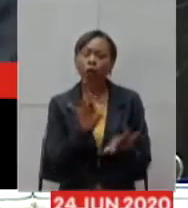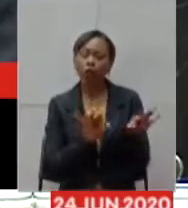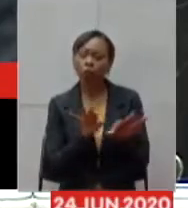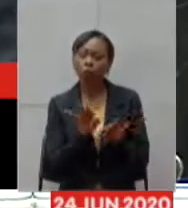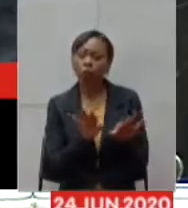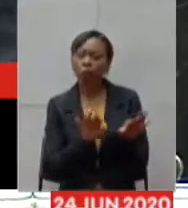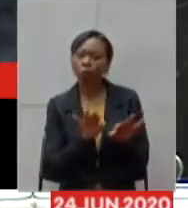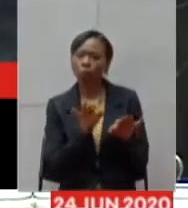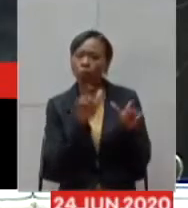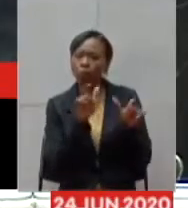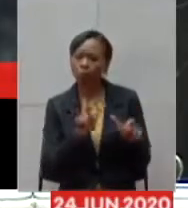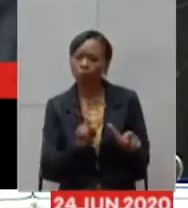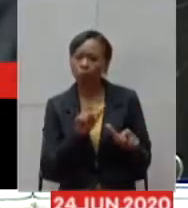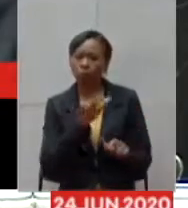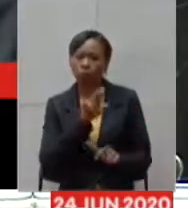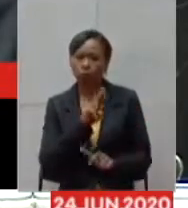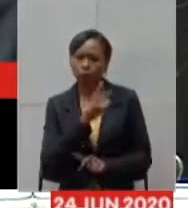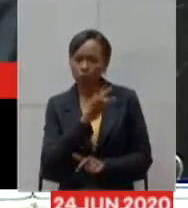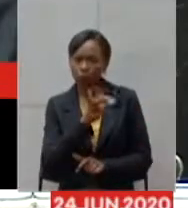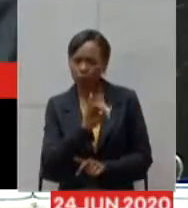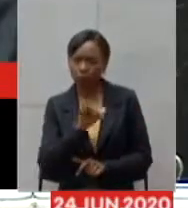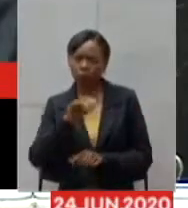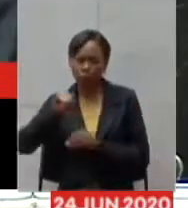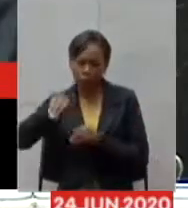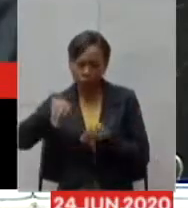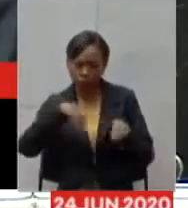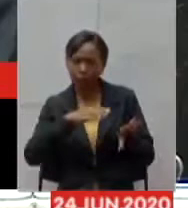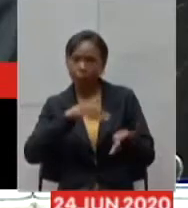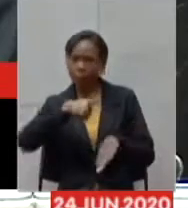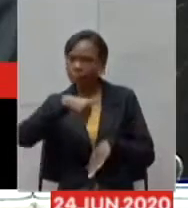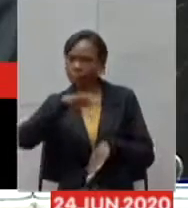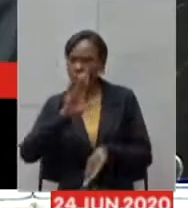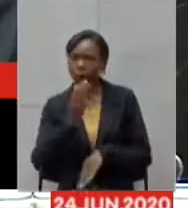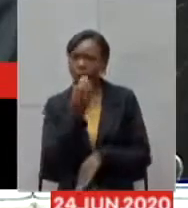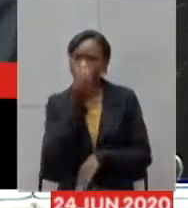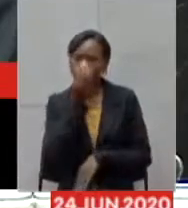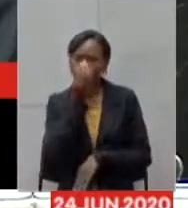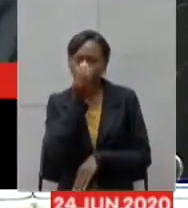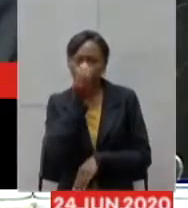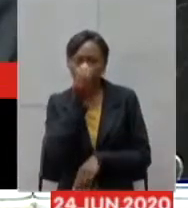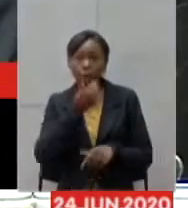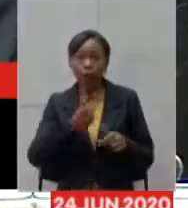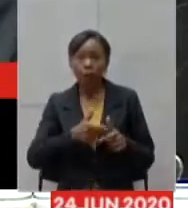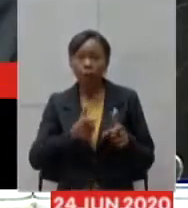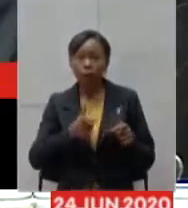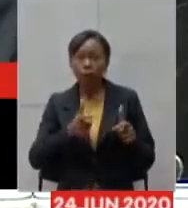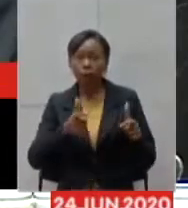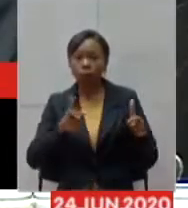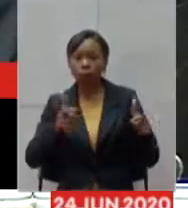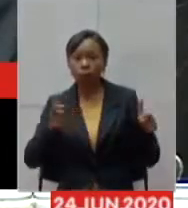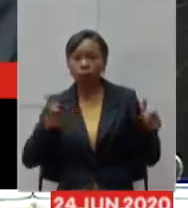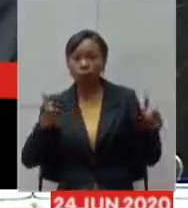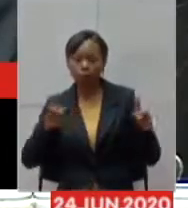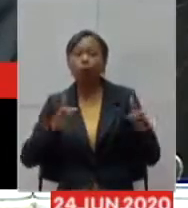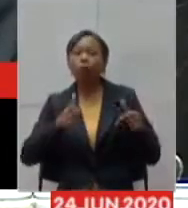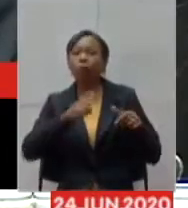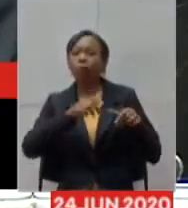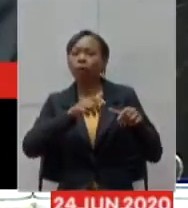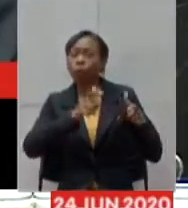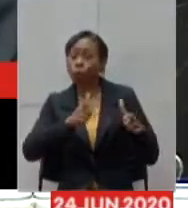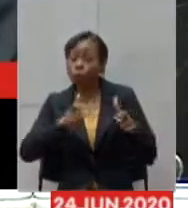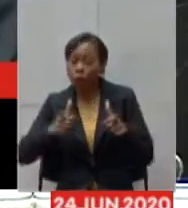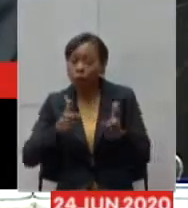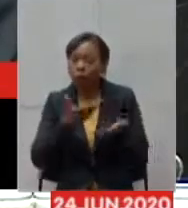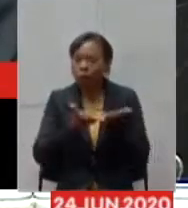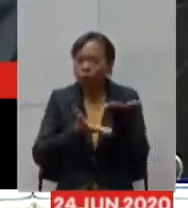intensiva nós estamos encaminhando mais respiradores ou seja nós estamos ampliando a capacidade assistencial e eu fiquei muito feliz